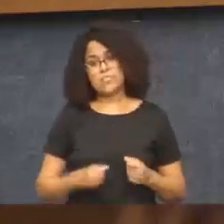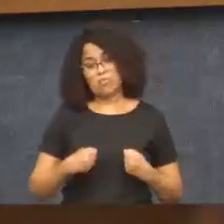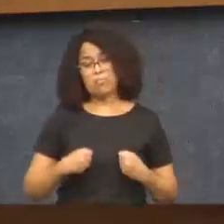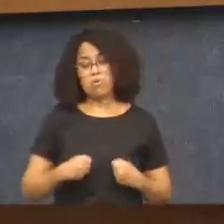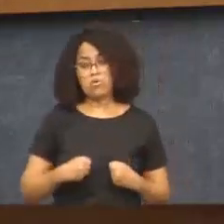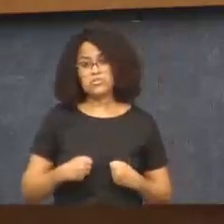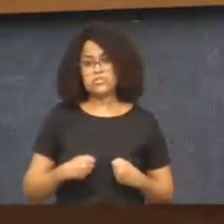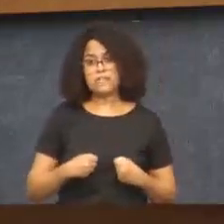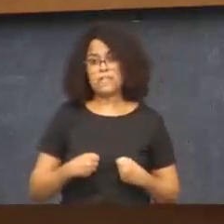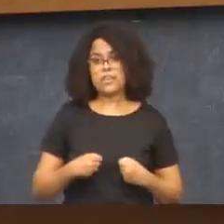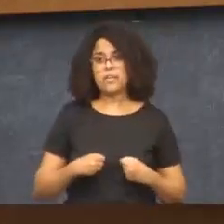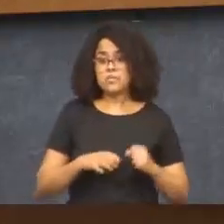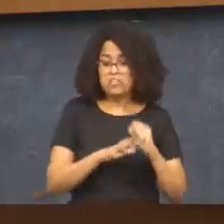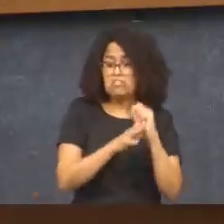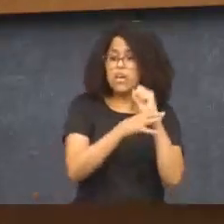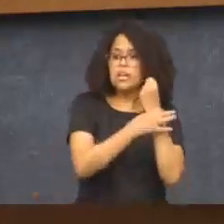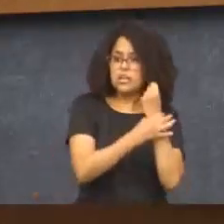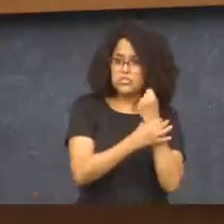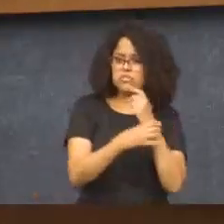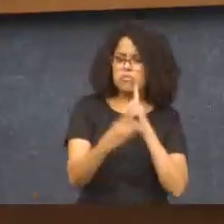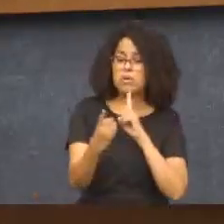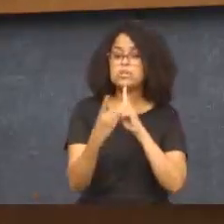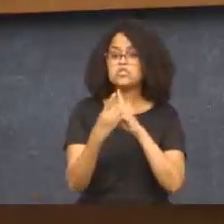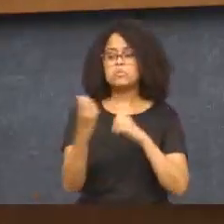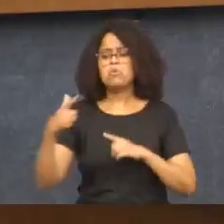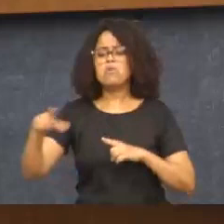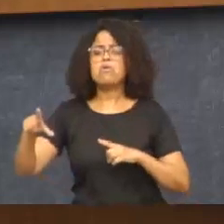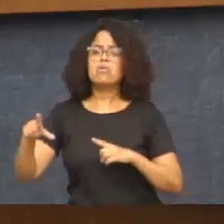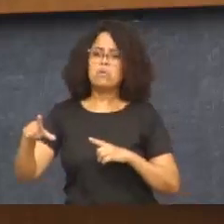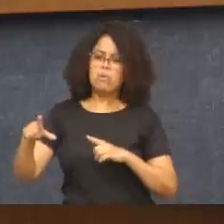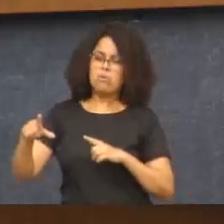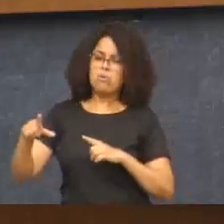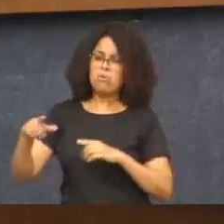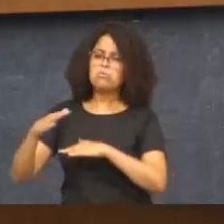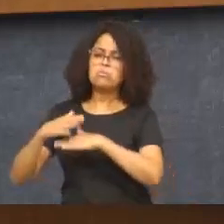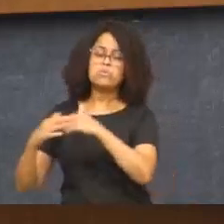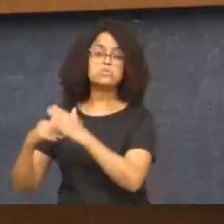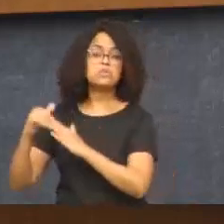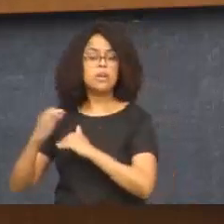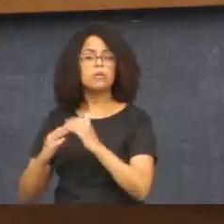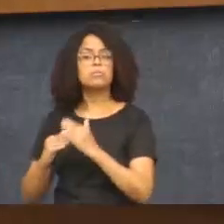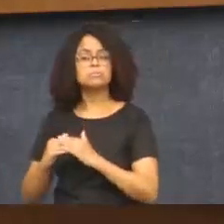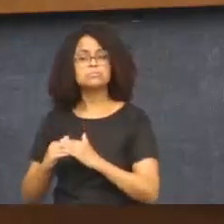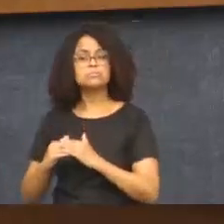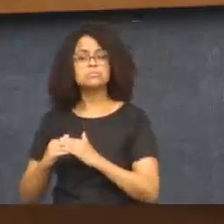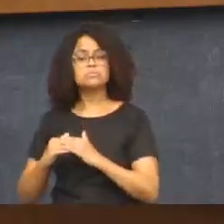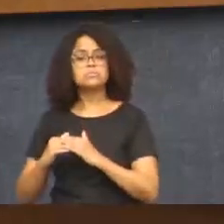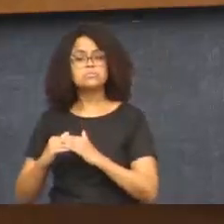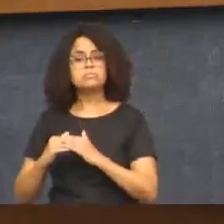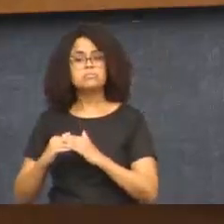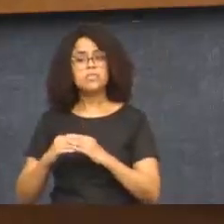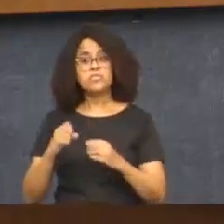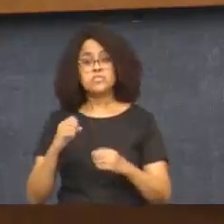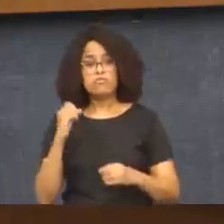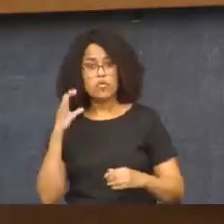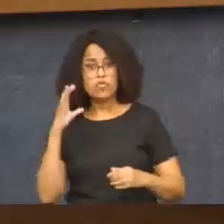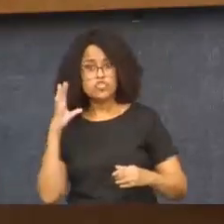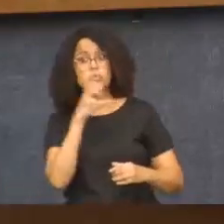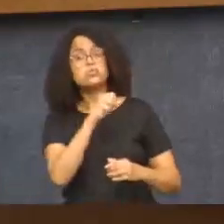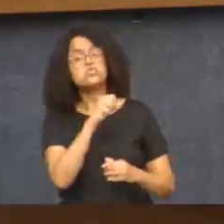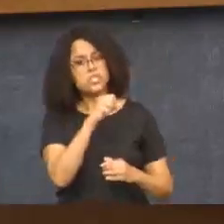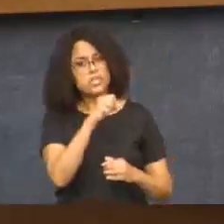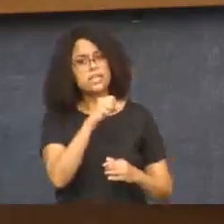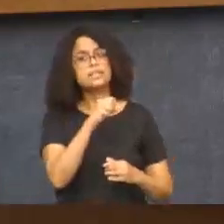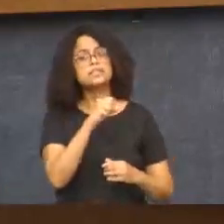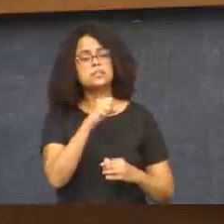atendimento por outro profissional. Se for uma situação de urgência e emergência, ainda que seja contra os seus princípios, ele tem que atender, que é a vida